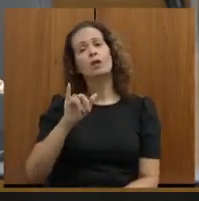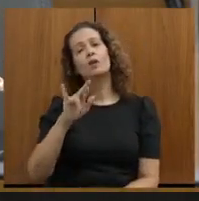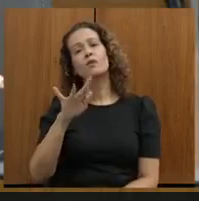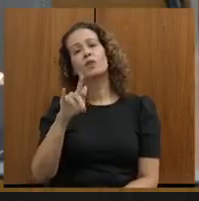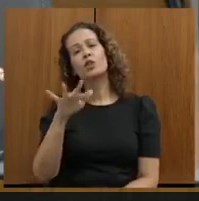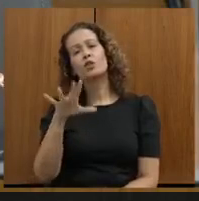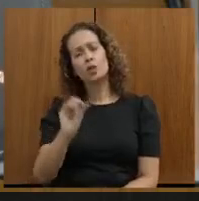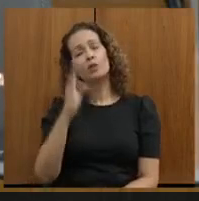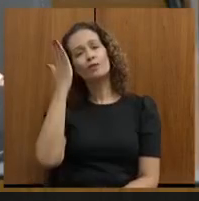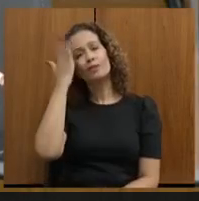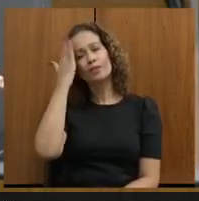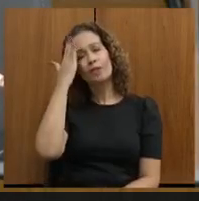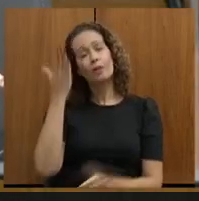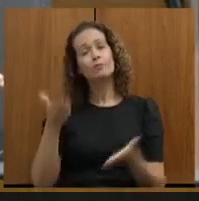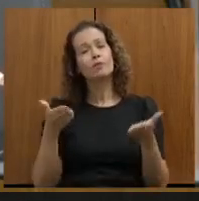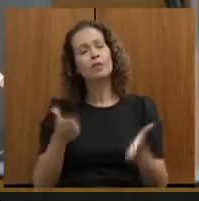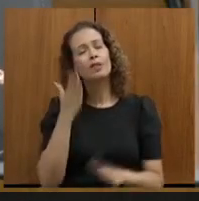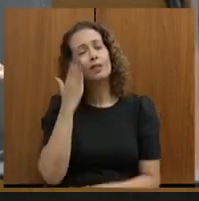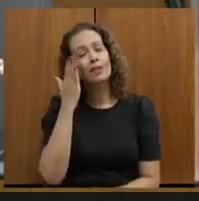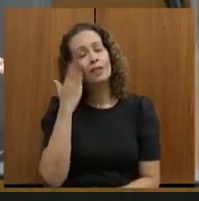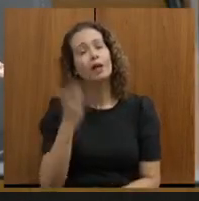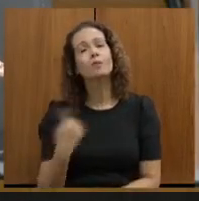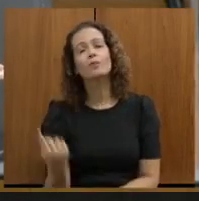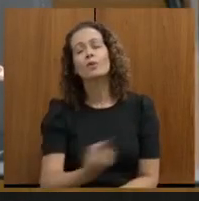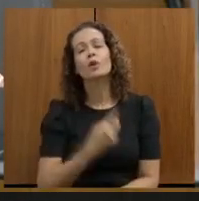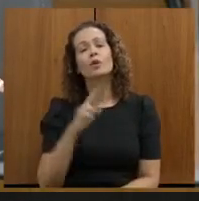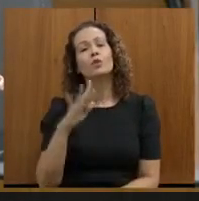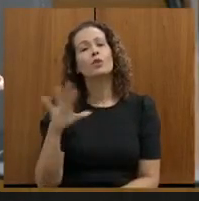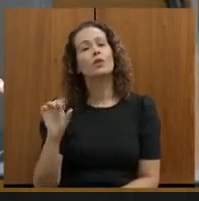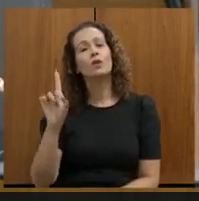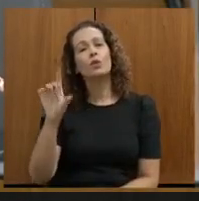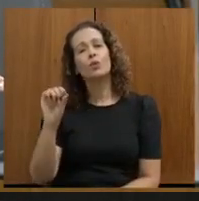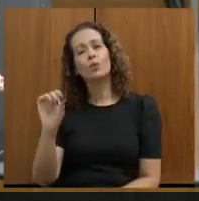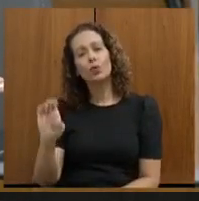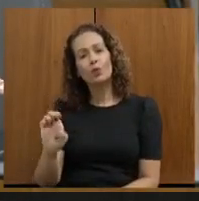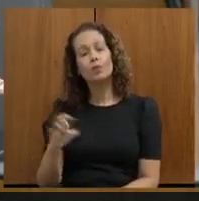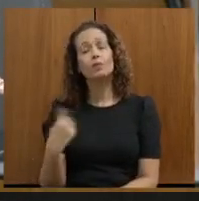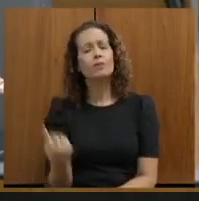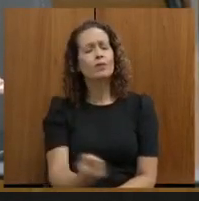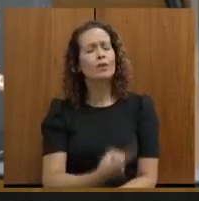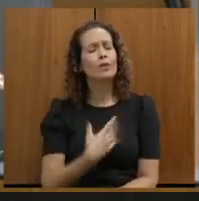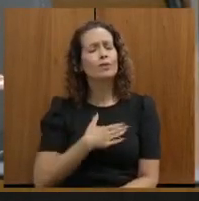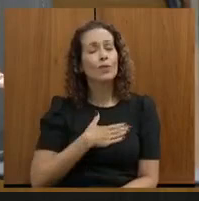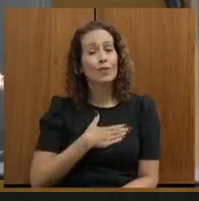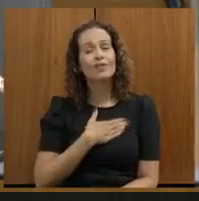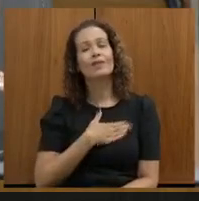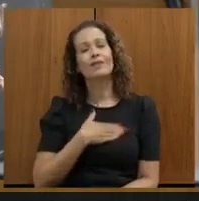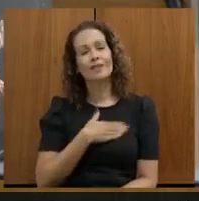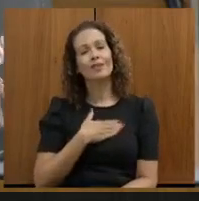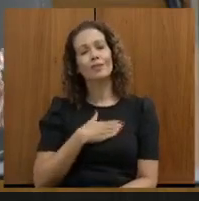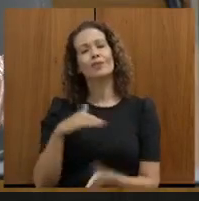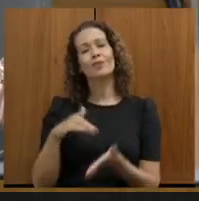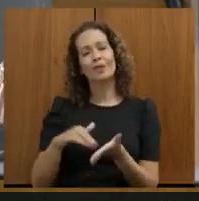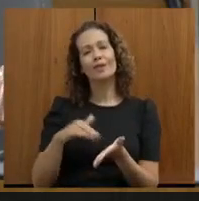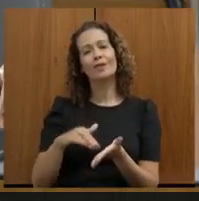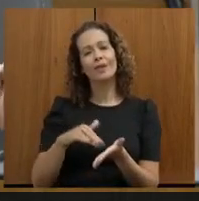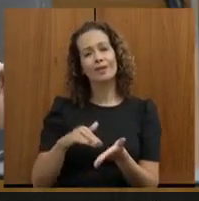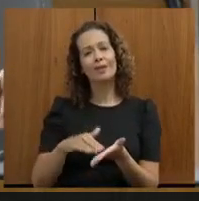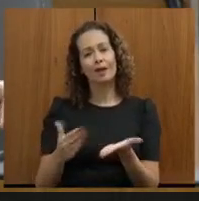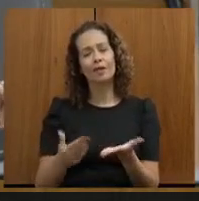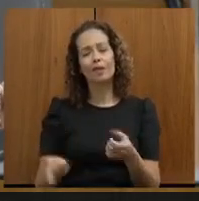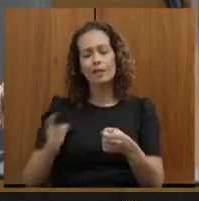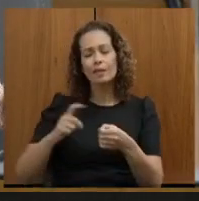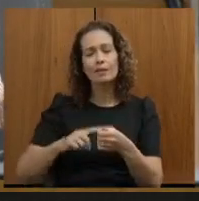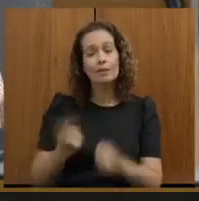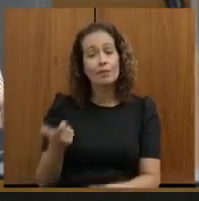muita sensibilidade com o nosso Rio Doce. Nós gostaríamos muito, secretário, muito, que essa repactuação